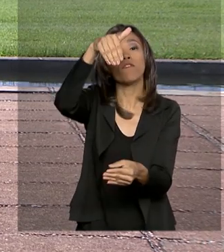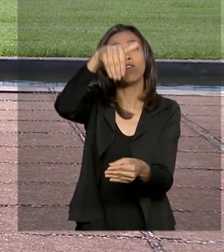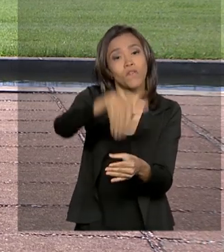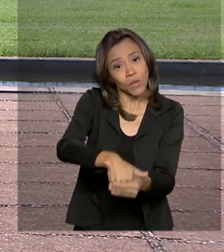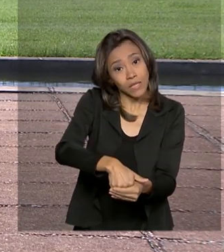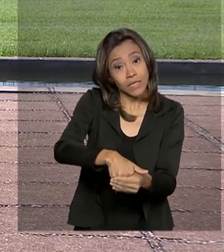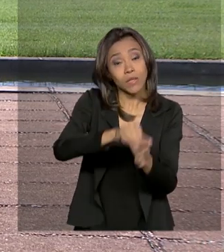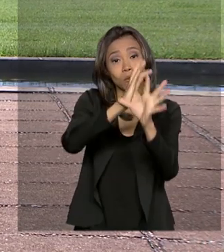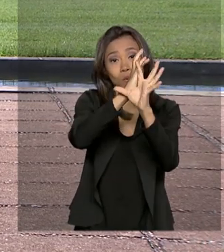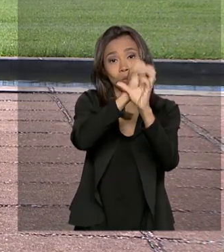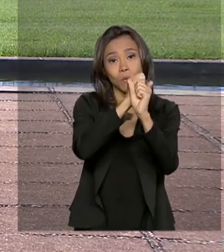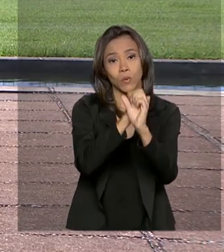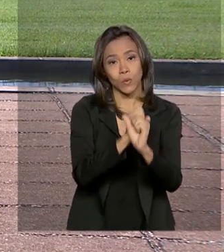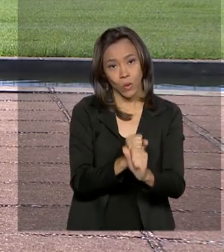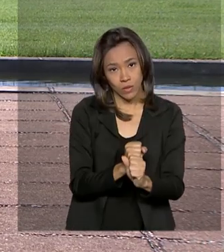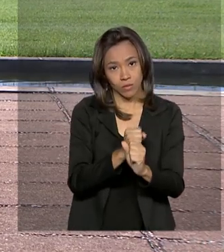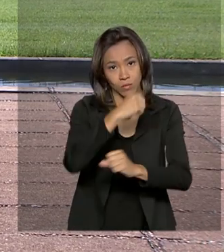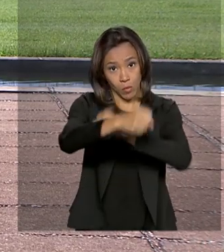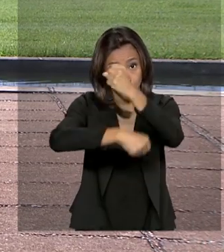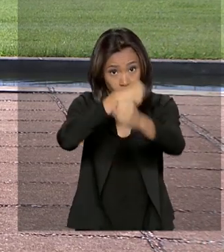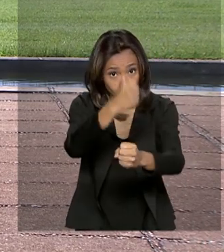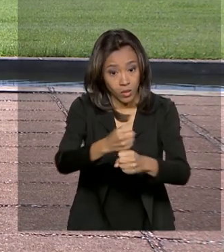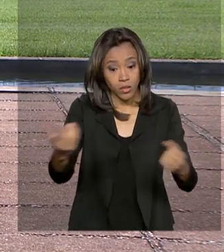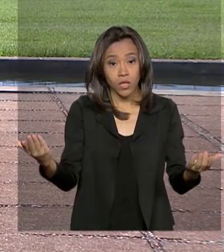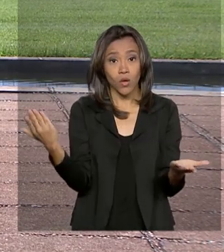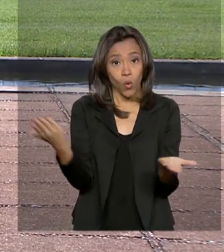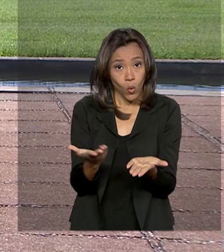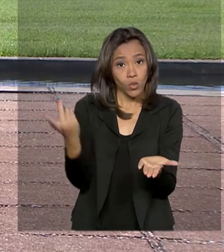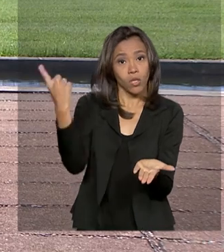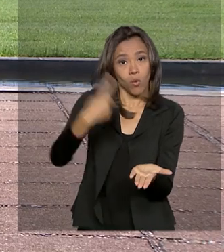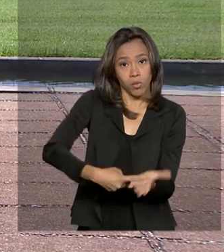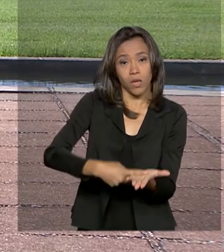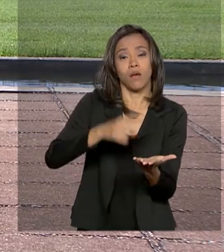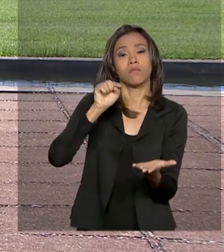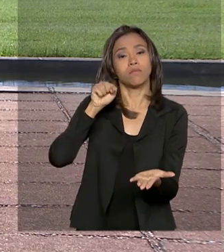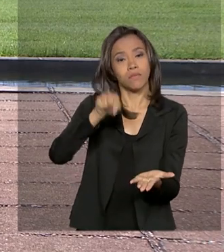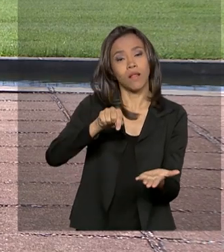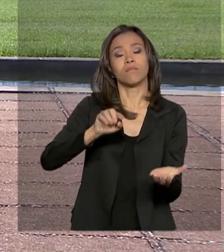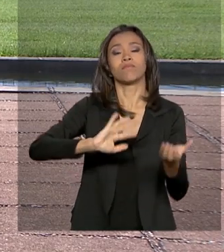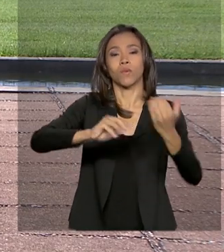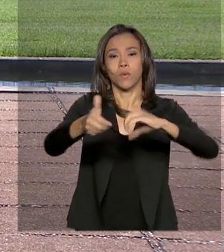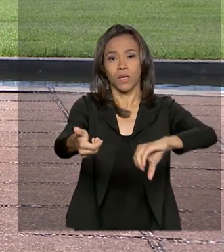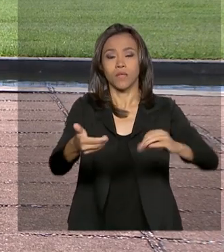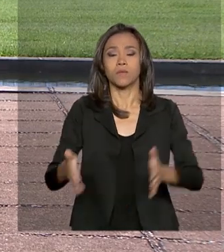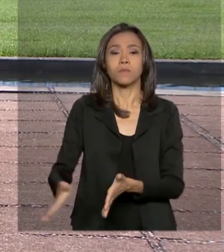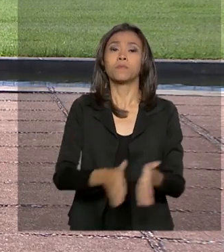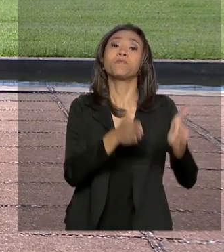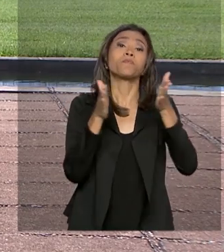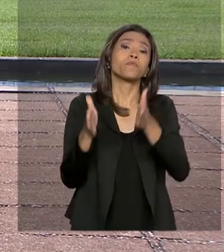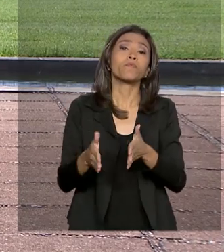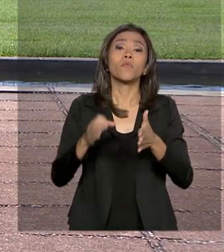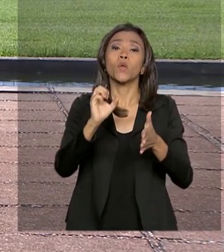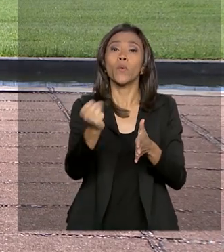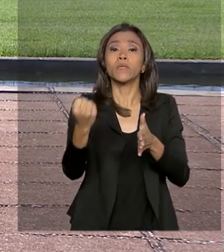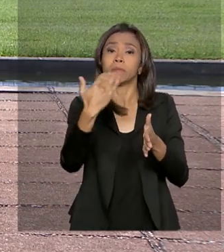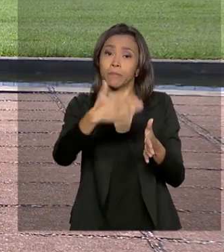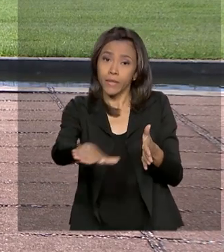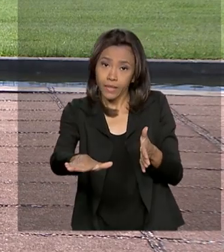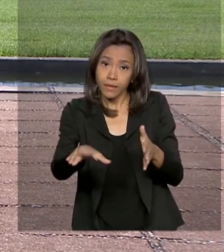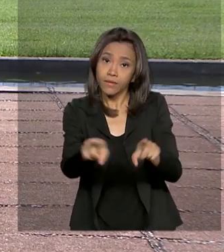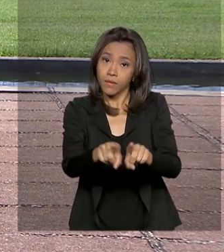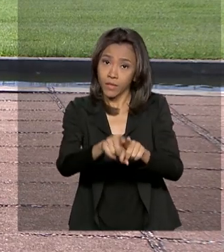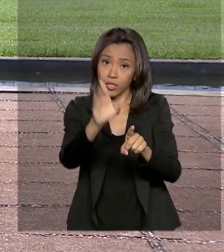do orçamento pro ano que vem, que está marcada pra hoje no Congresso Nacional. E por volta das 8h30 começou